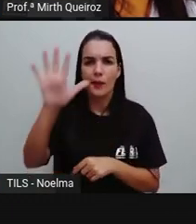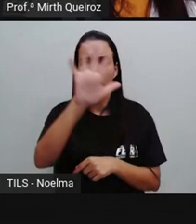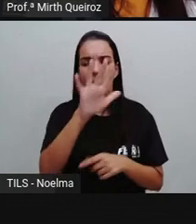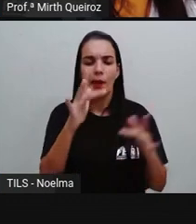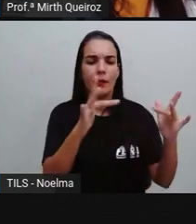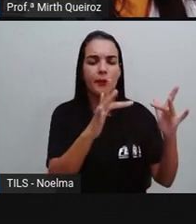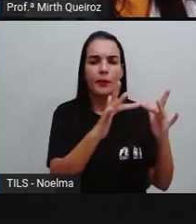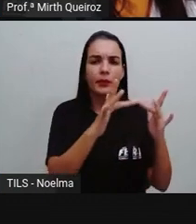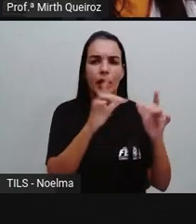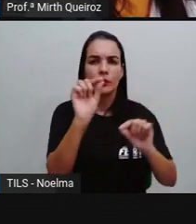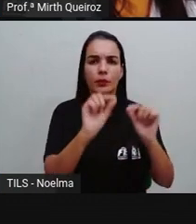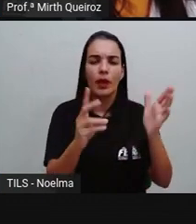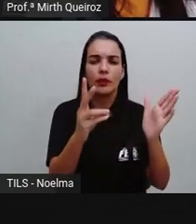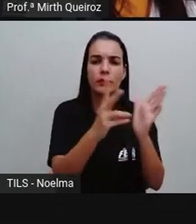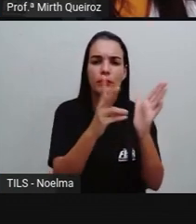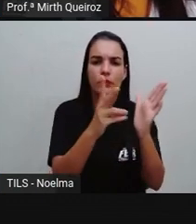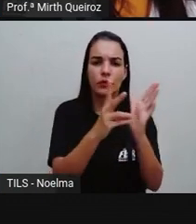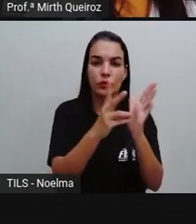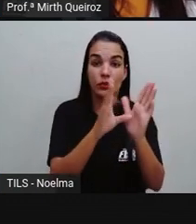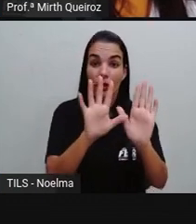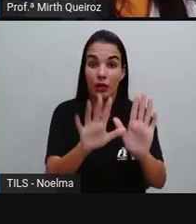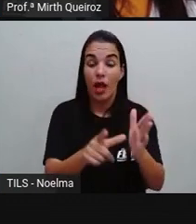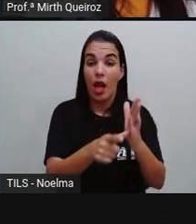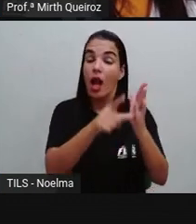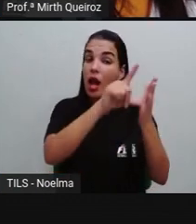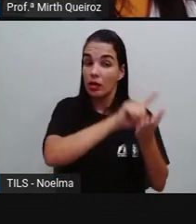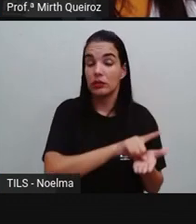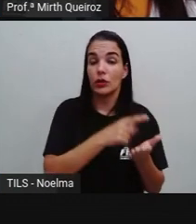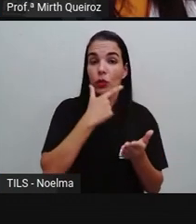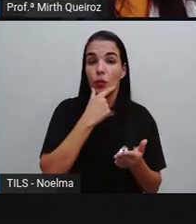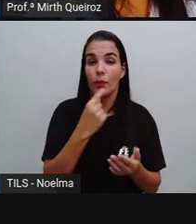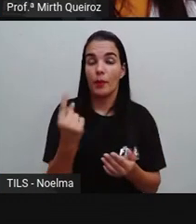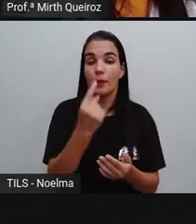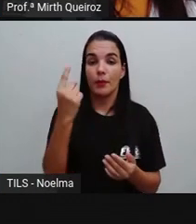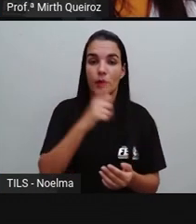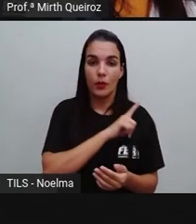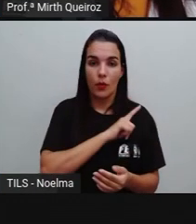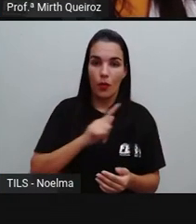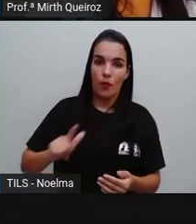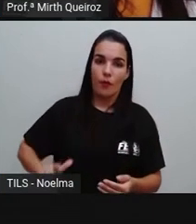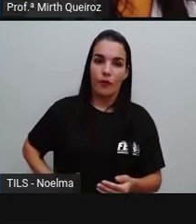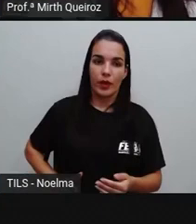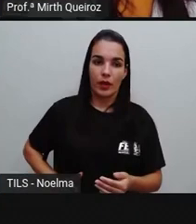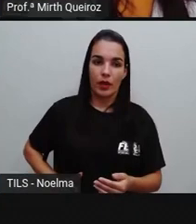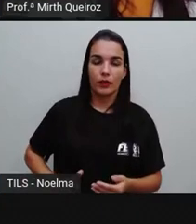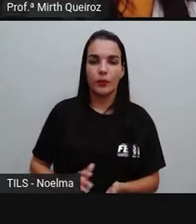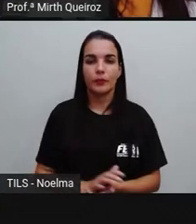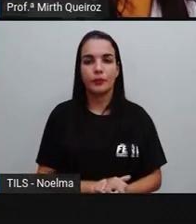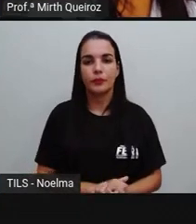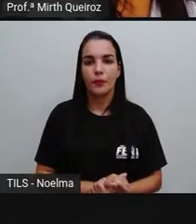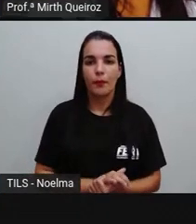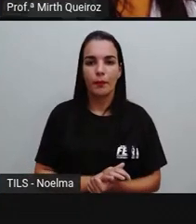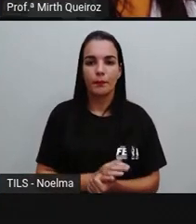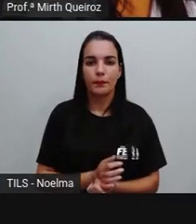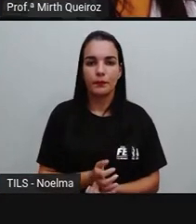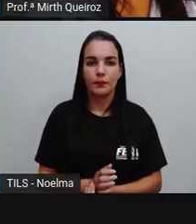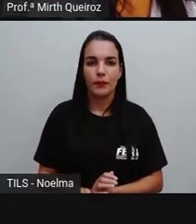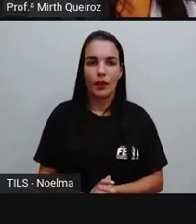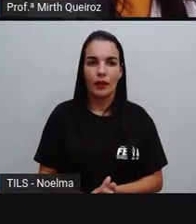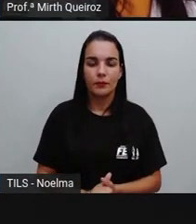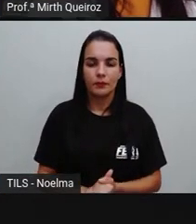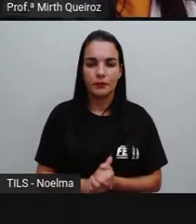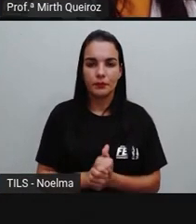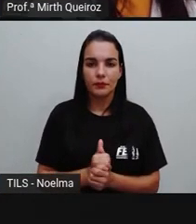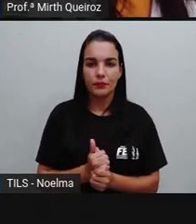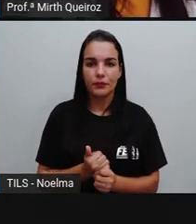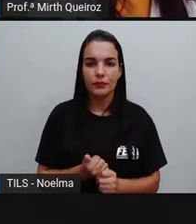Coutinho. Isso antes da vinda do nosso primeiro governador, o governador geral,